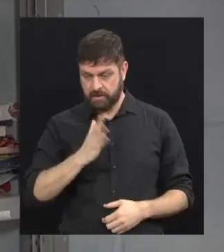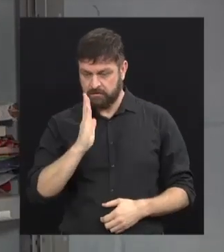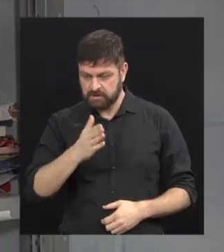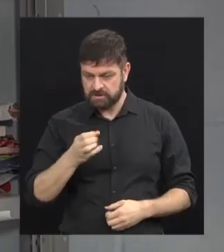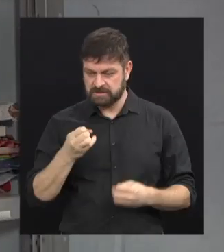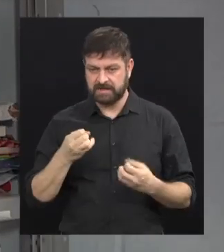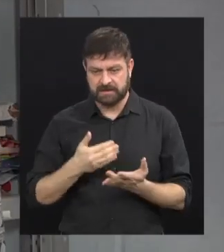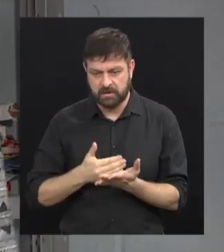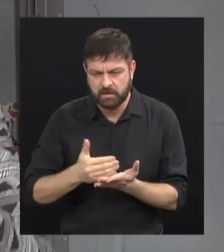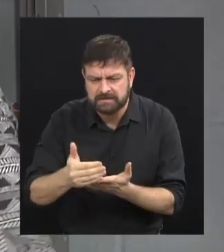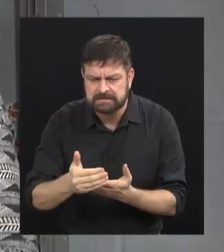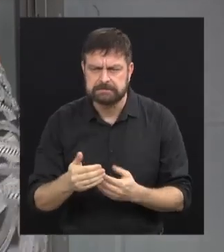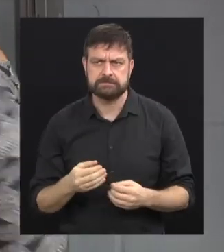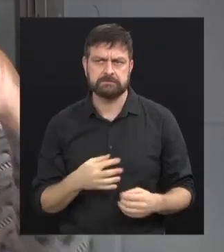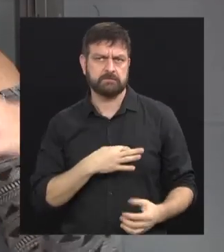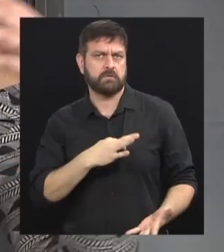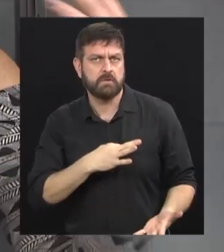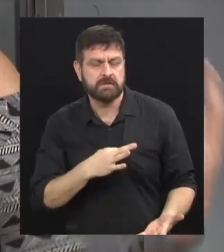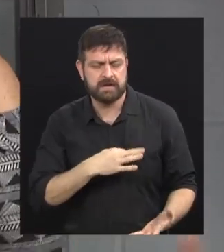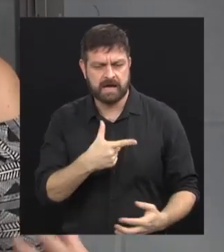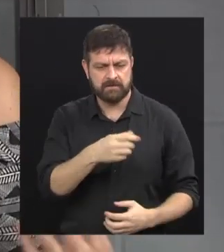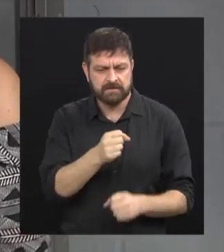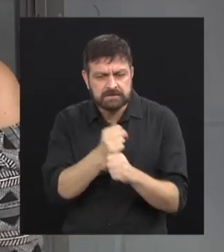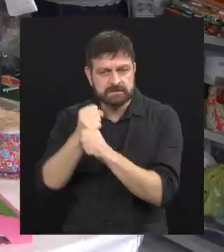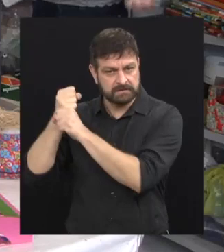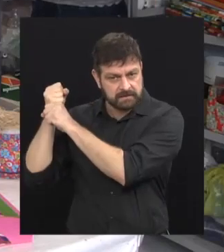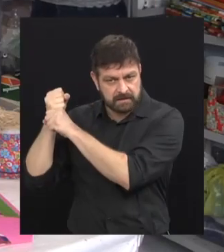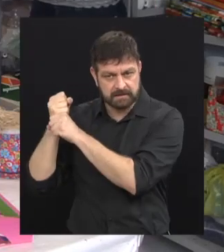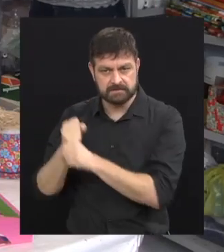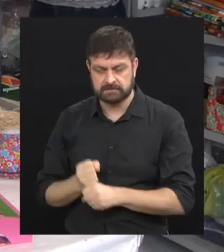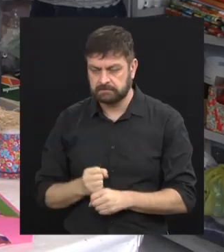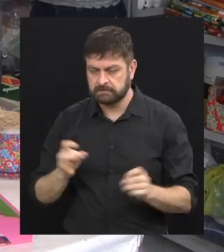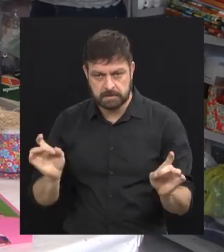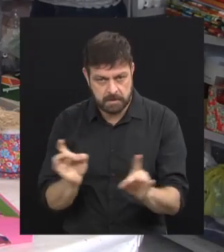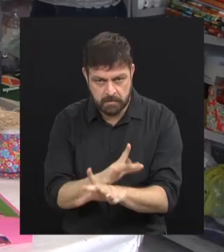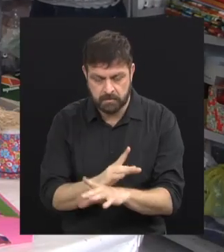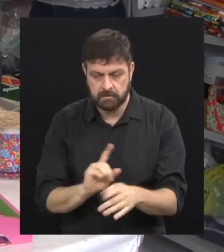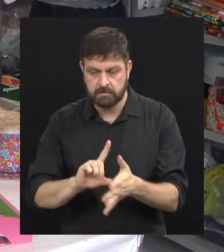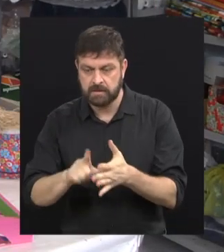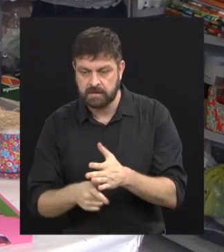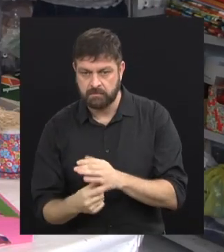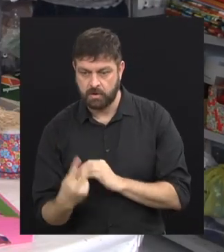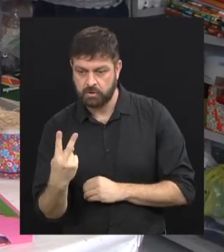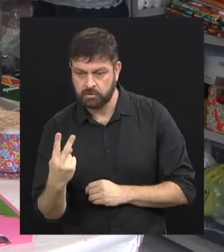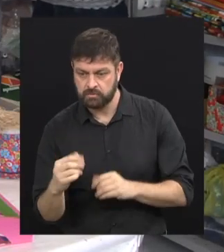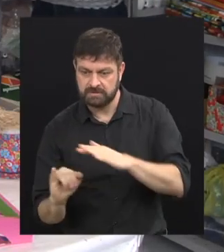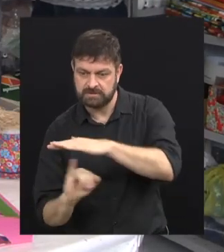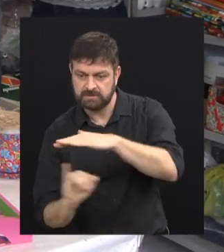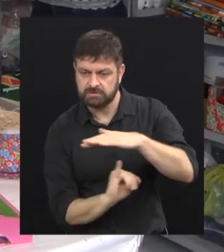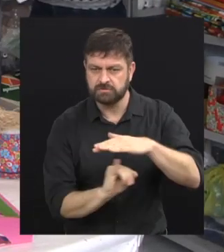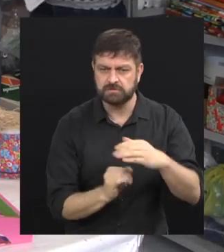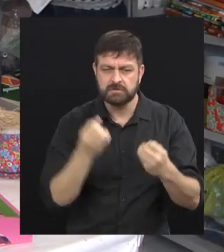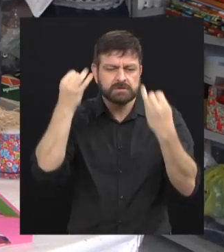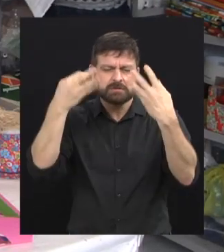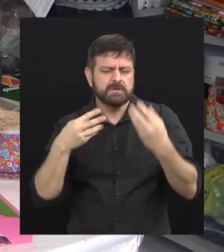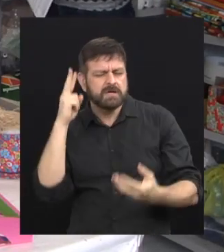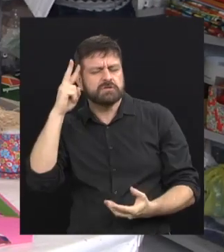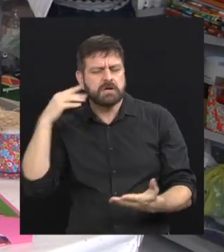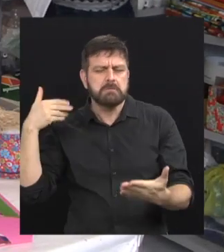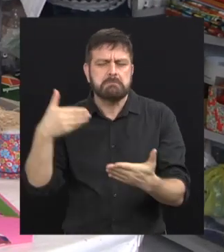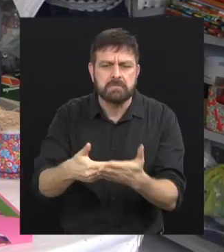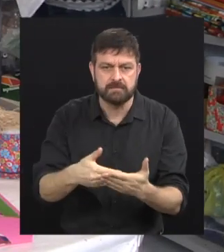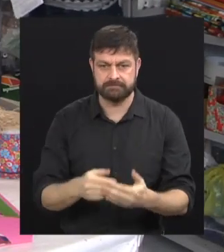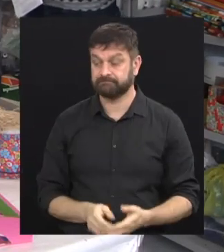o bloco dizendo que o trabalho começou voluntariado há mais de 20 anos e acabou se criando duas instituições. Conta pra gente um pouquinho dessa história.